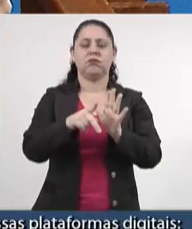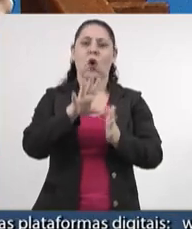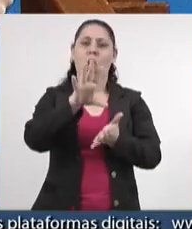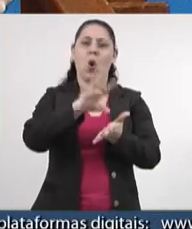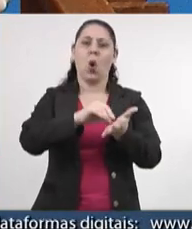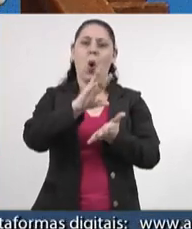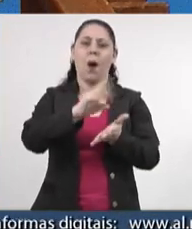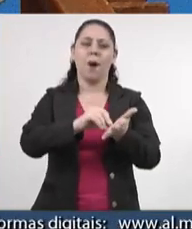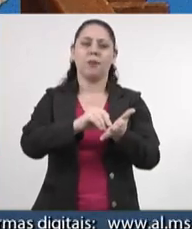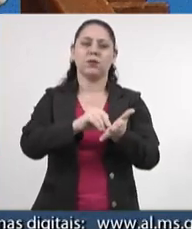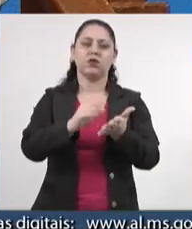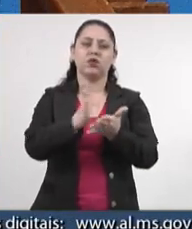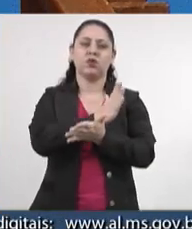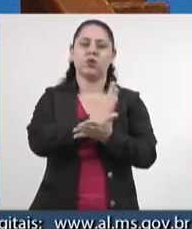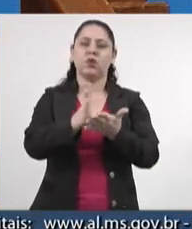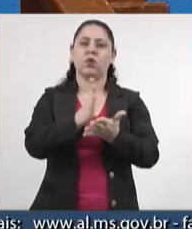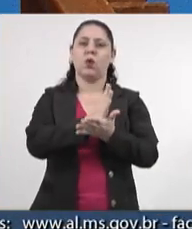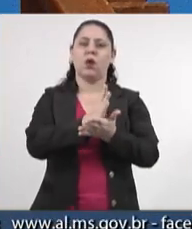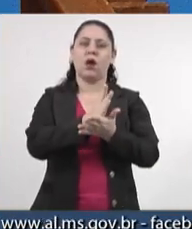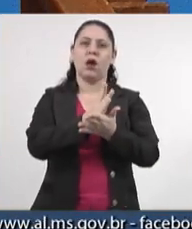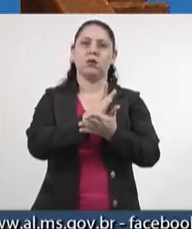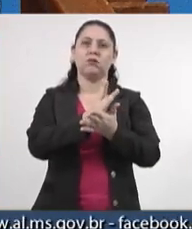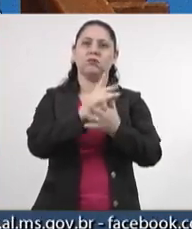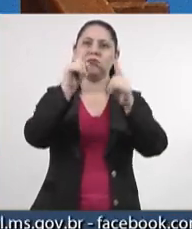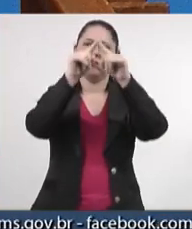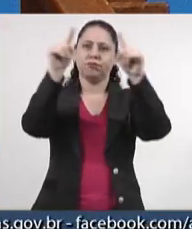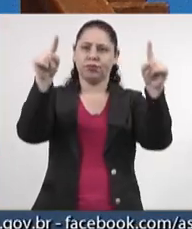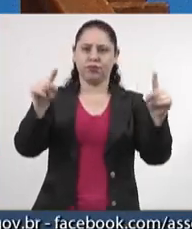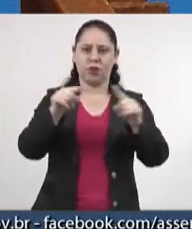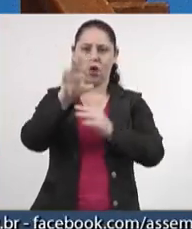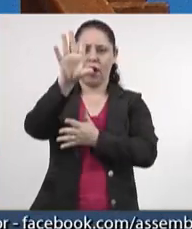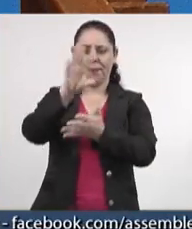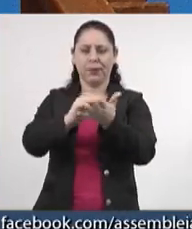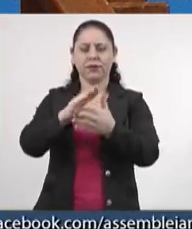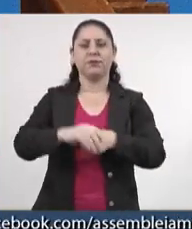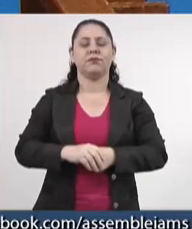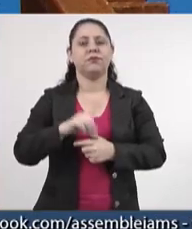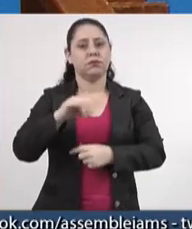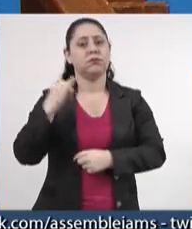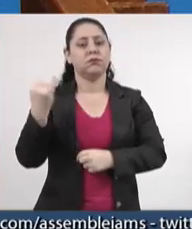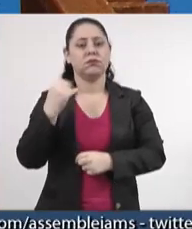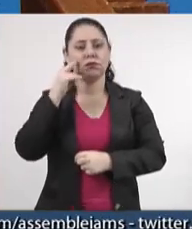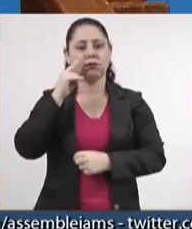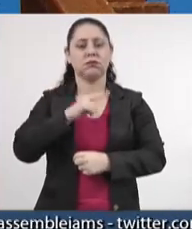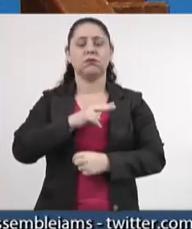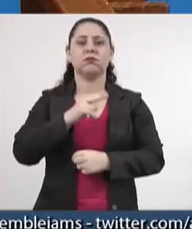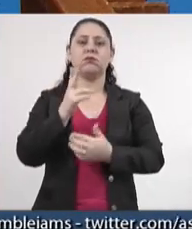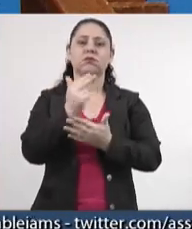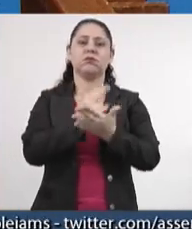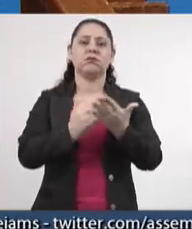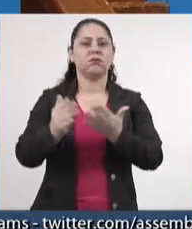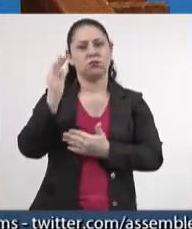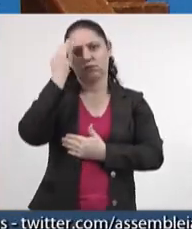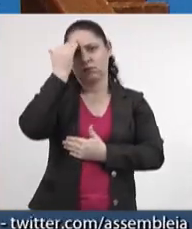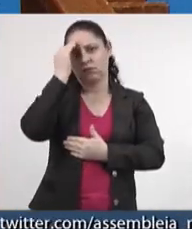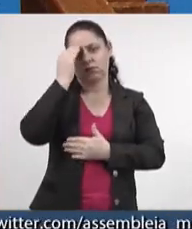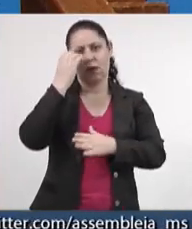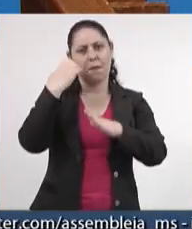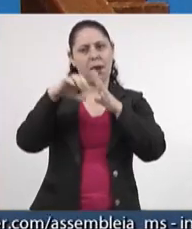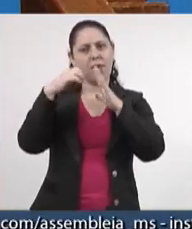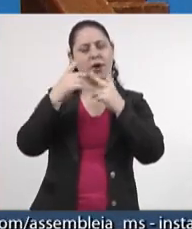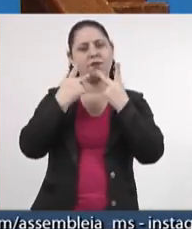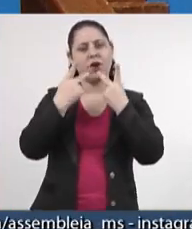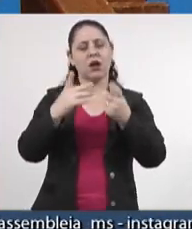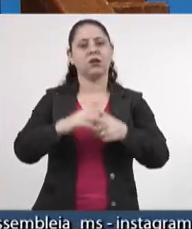copiado de algum lugar essa arte, é importante a gente ver esse desenho e entender que as mensagens